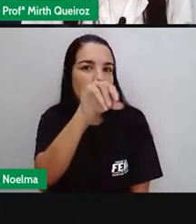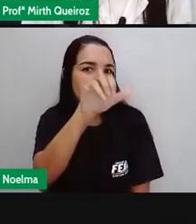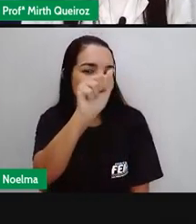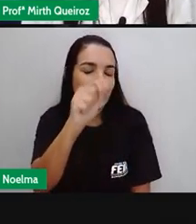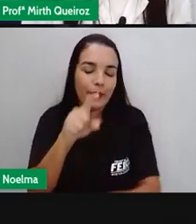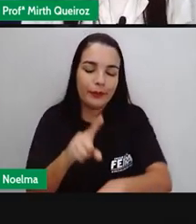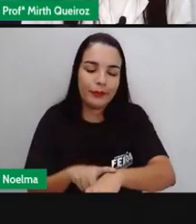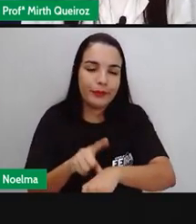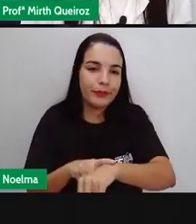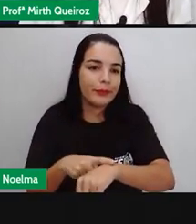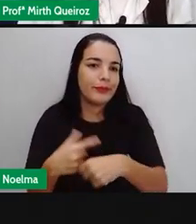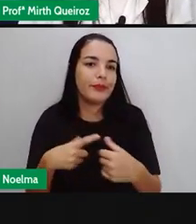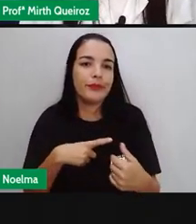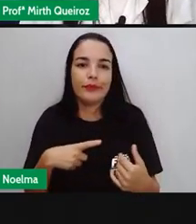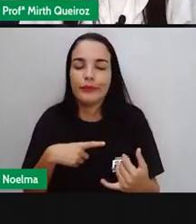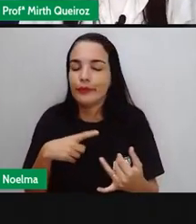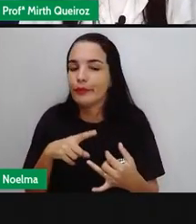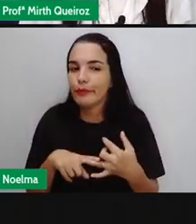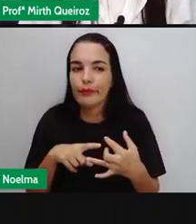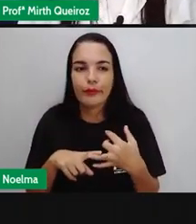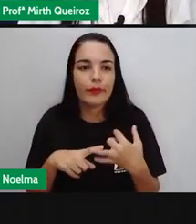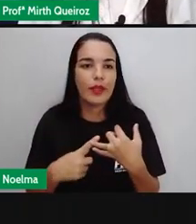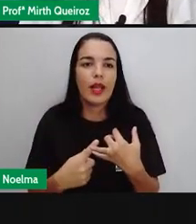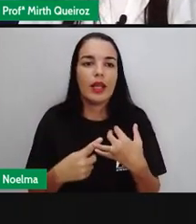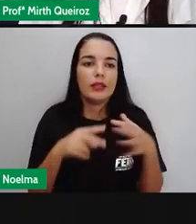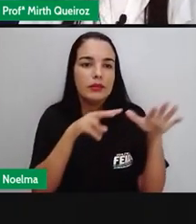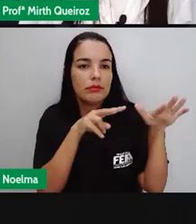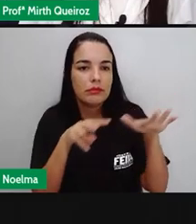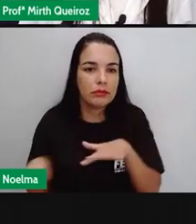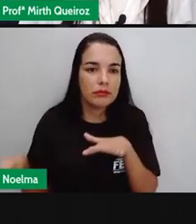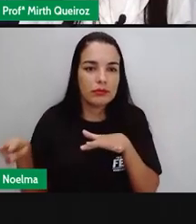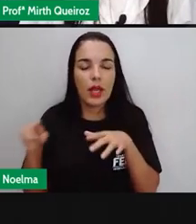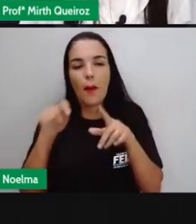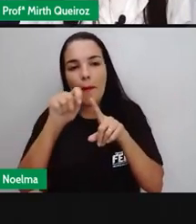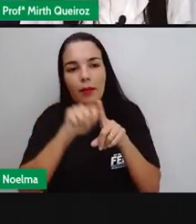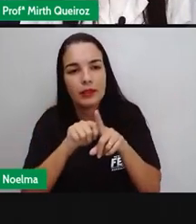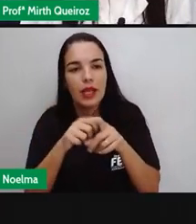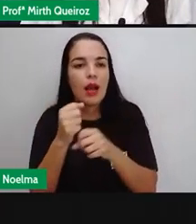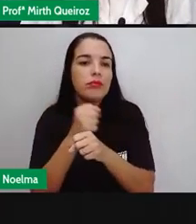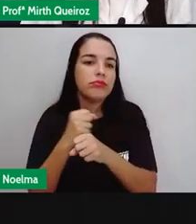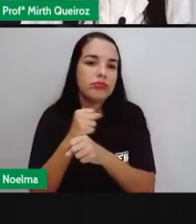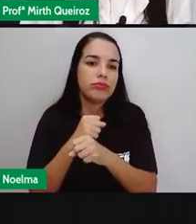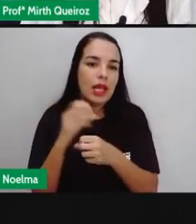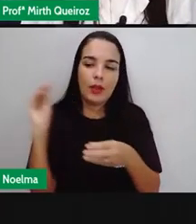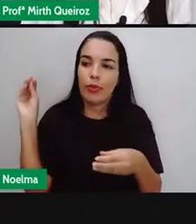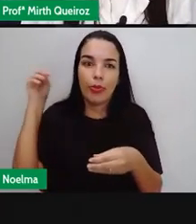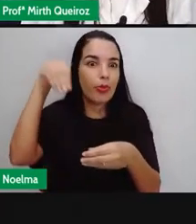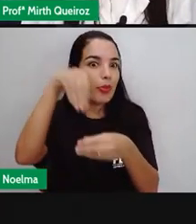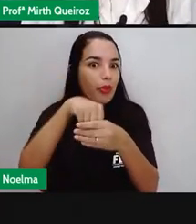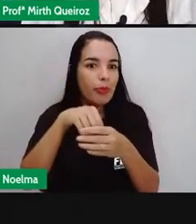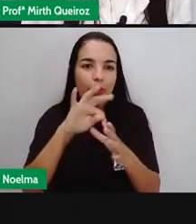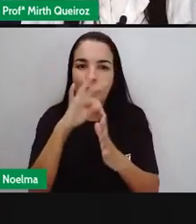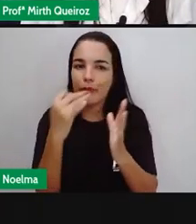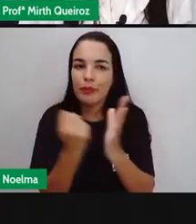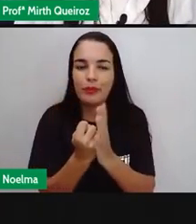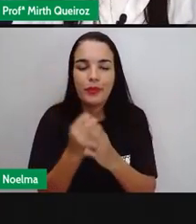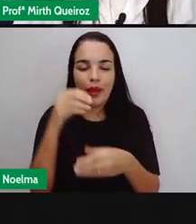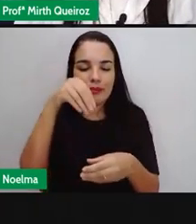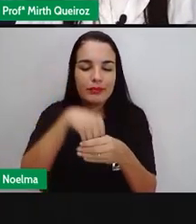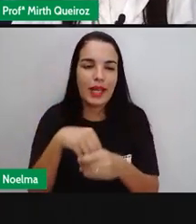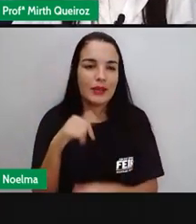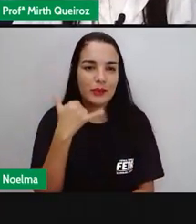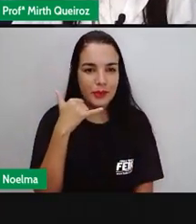cronômetro no celular Então praticamente Você tem todos os instrumentos Nenhum único aparelho Para poder medir o tempo